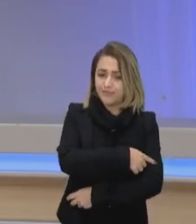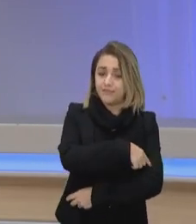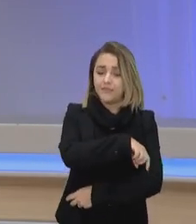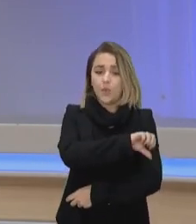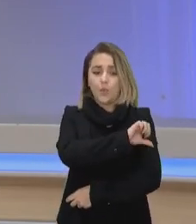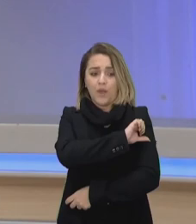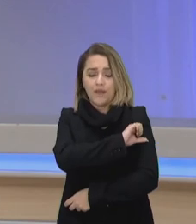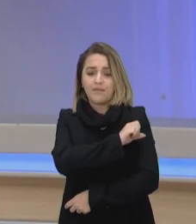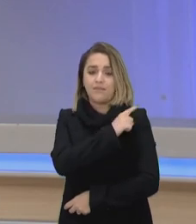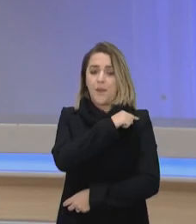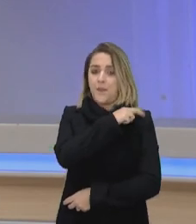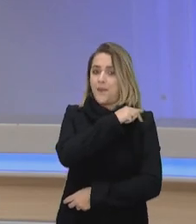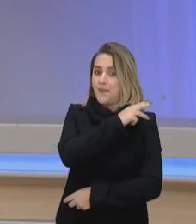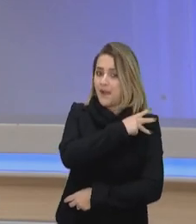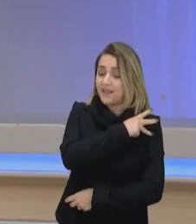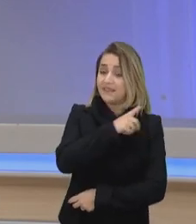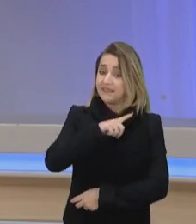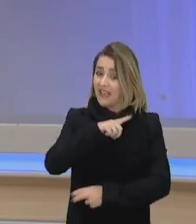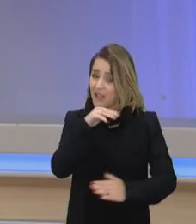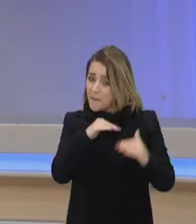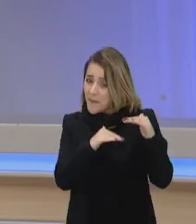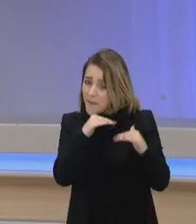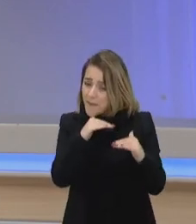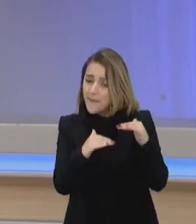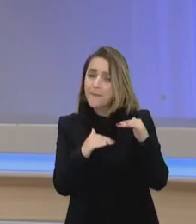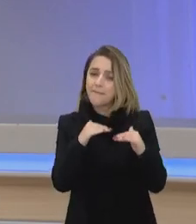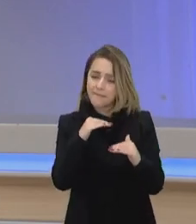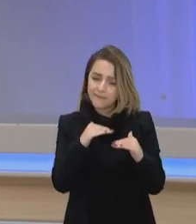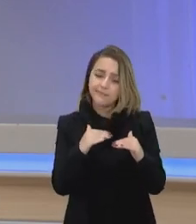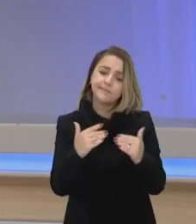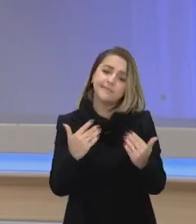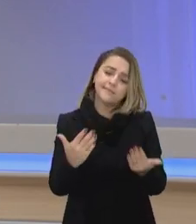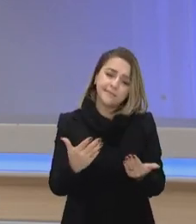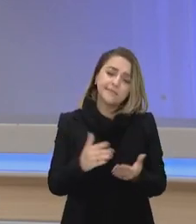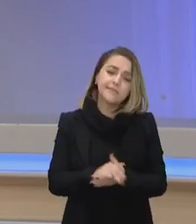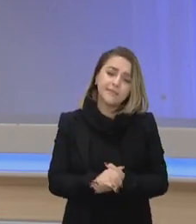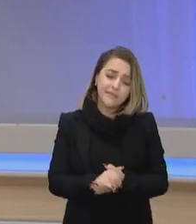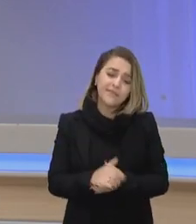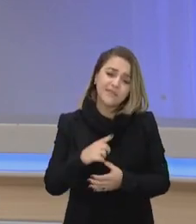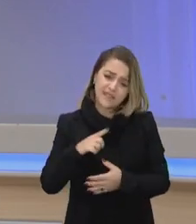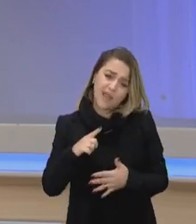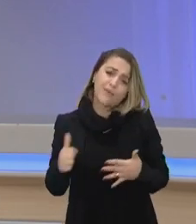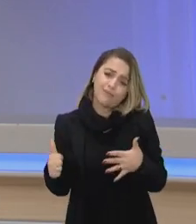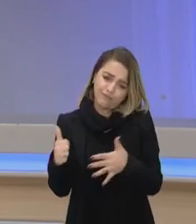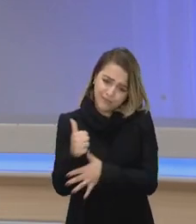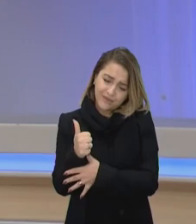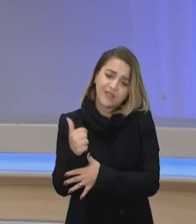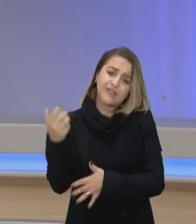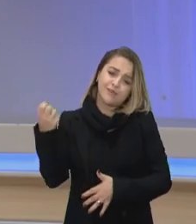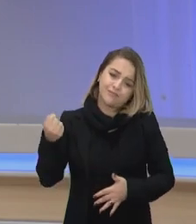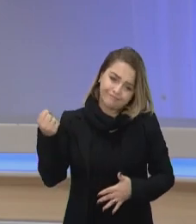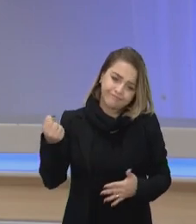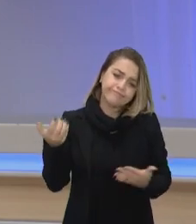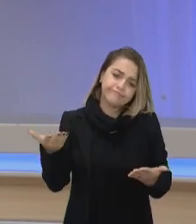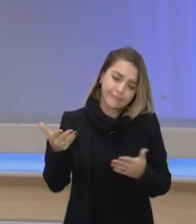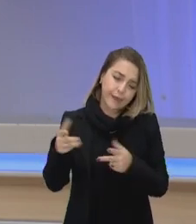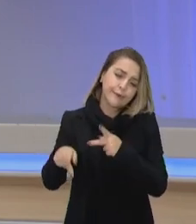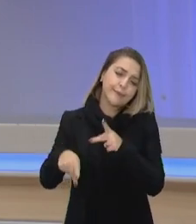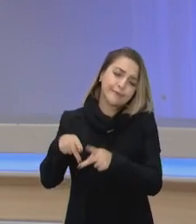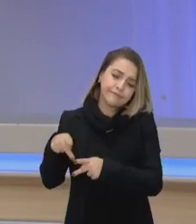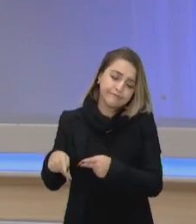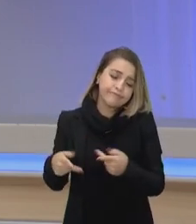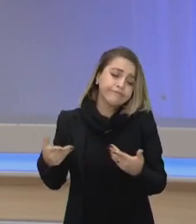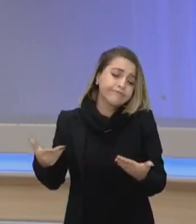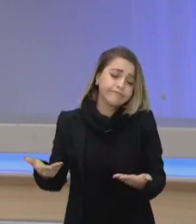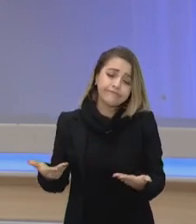existe também uma desproporção e com o privilégio das pessoas brancas e enfim